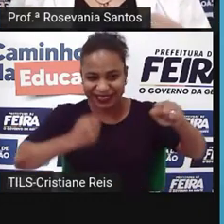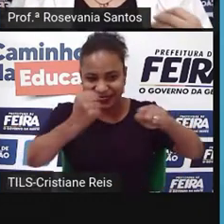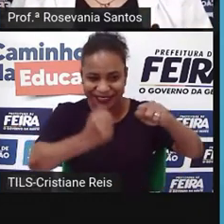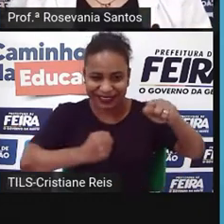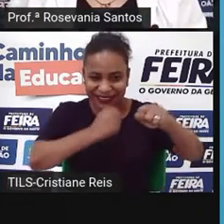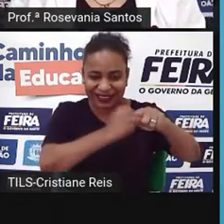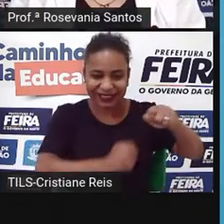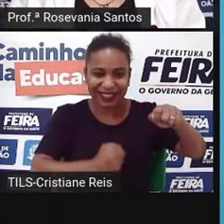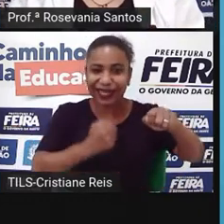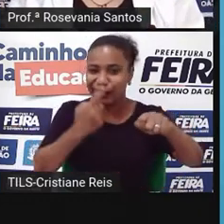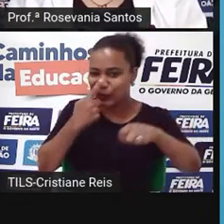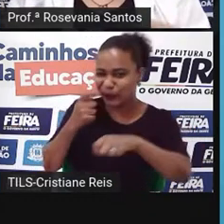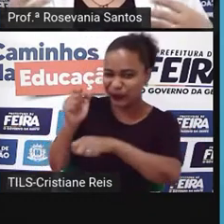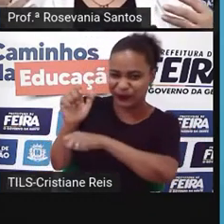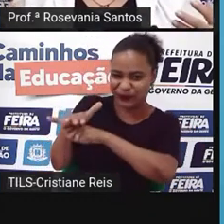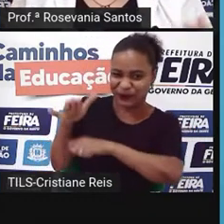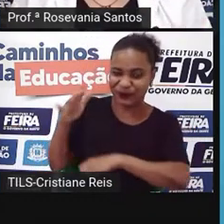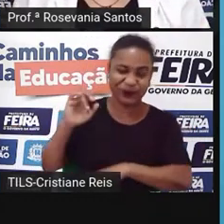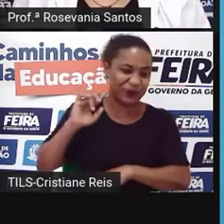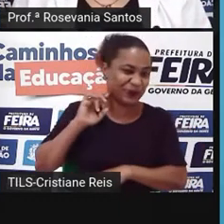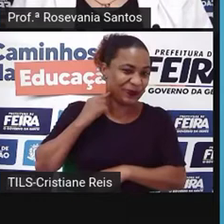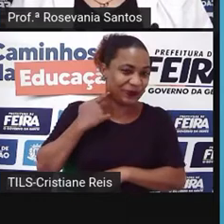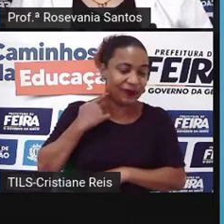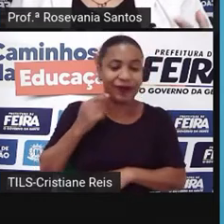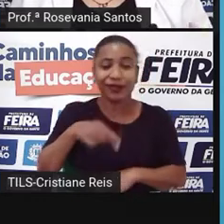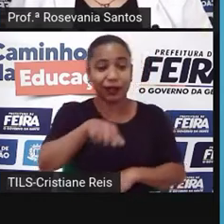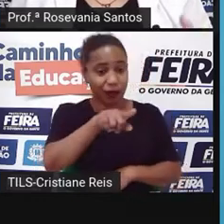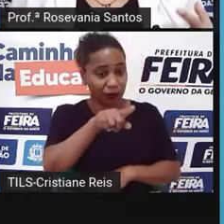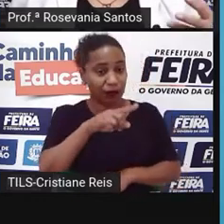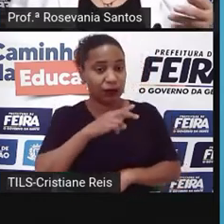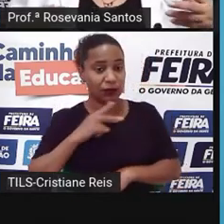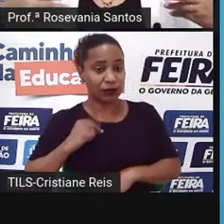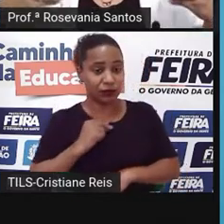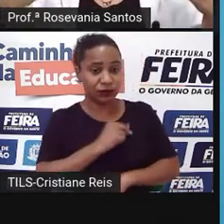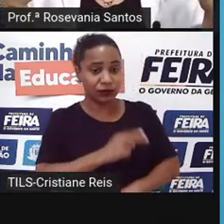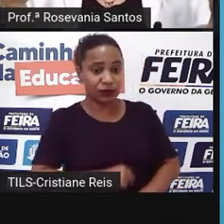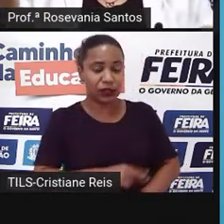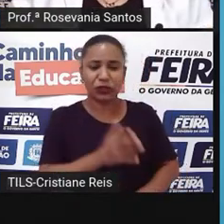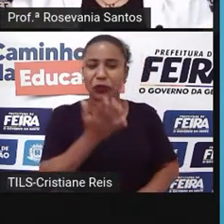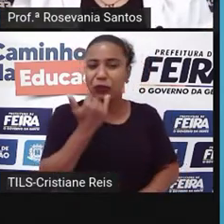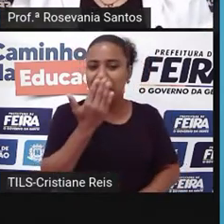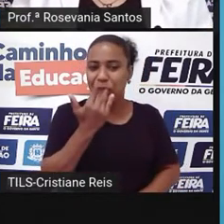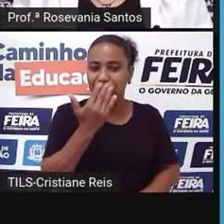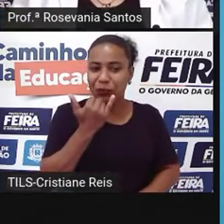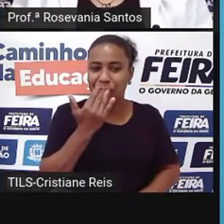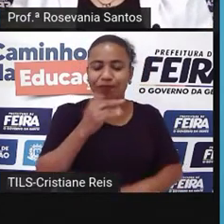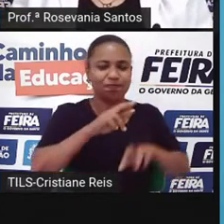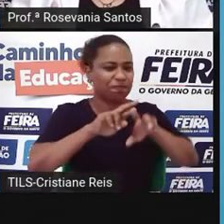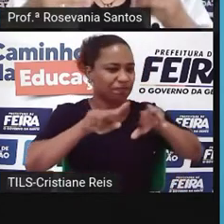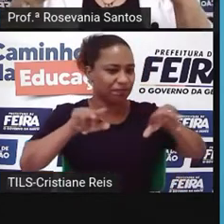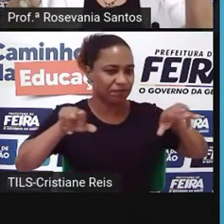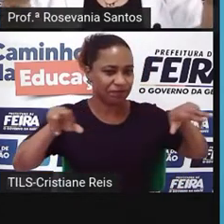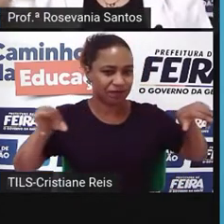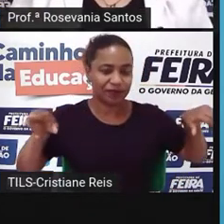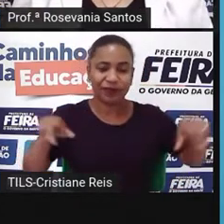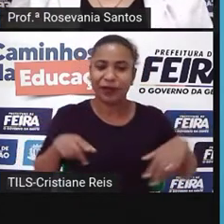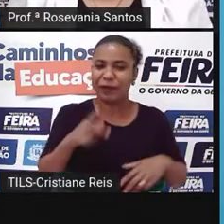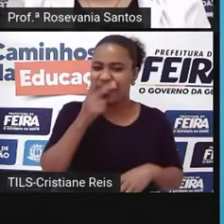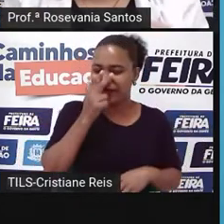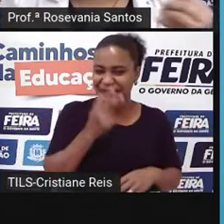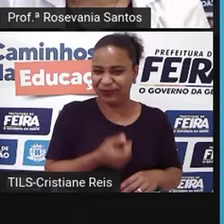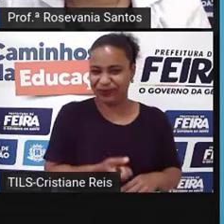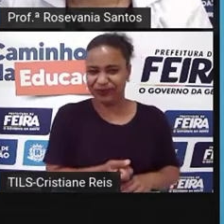mas que eles lá, eles praticamente consomem tudo, algumas coisas que para a gente aqui é muito, bora dizer assim, estranho, para eles lá são